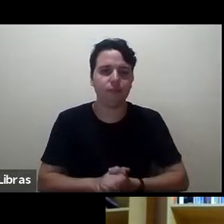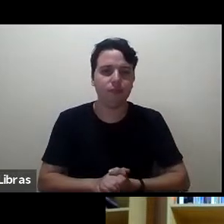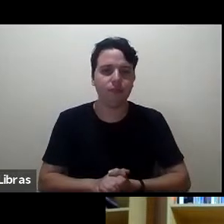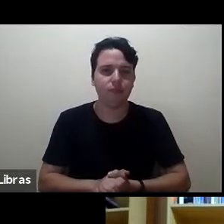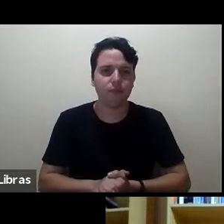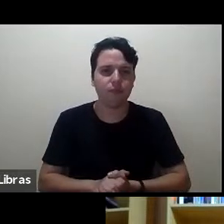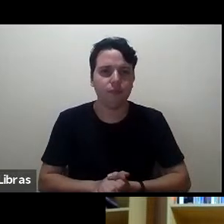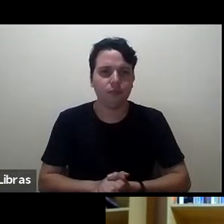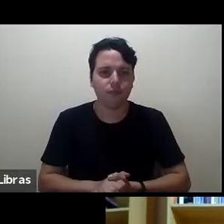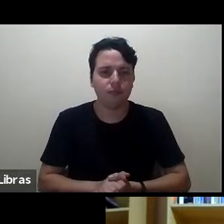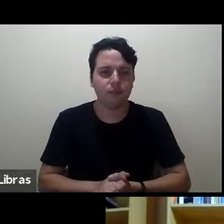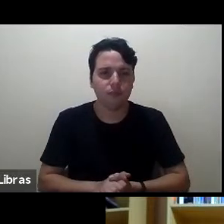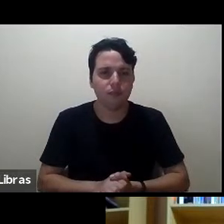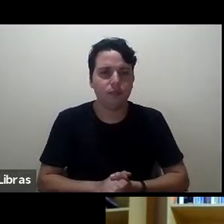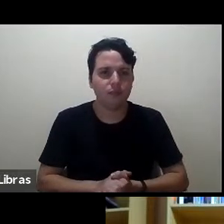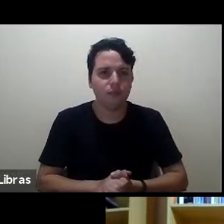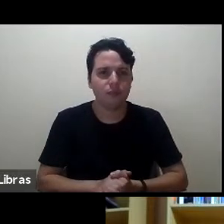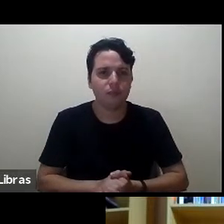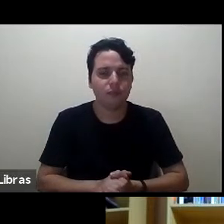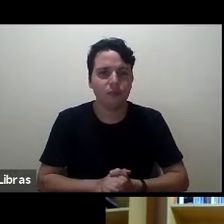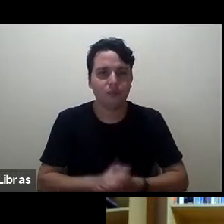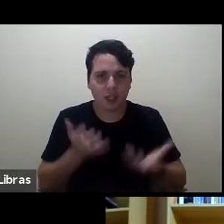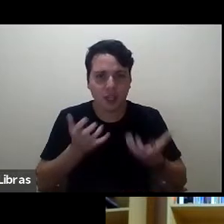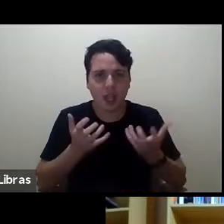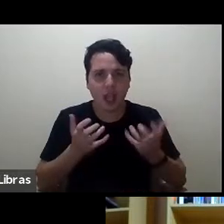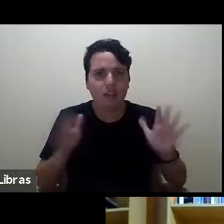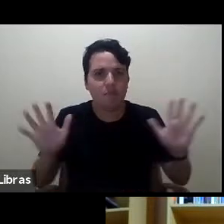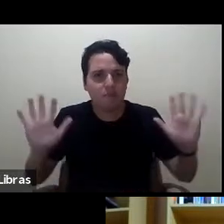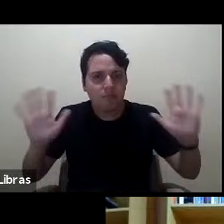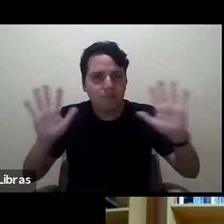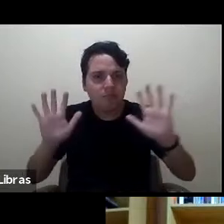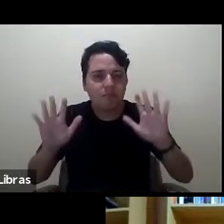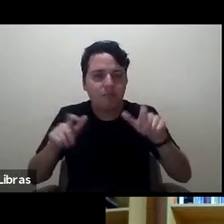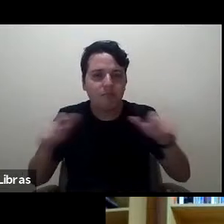uma palavra de despedida eu quero